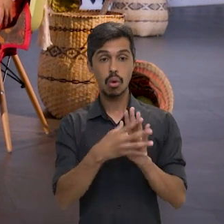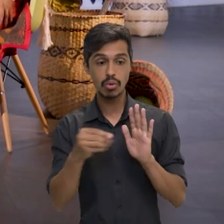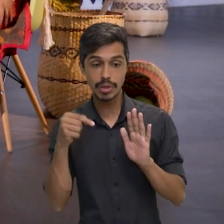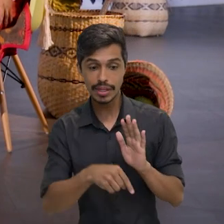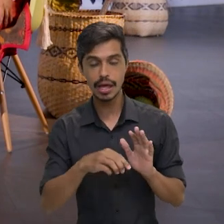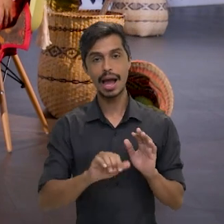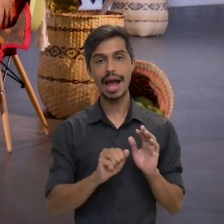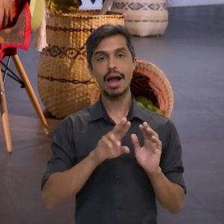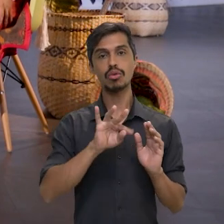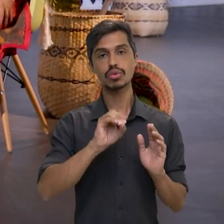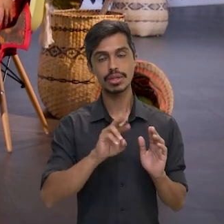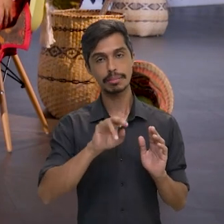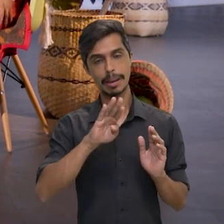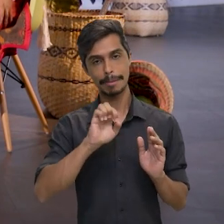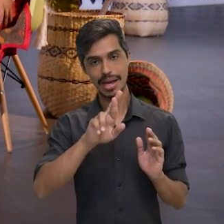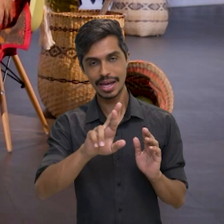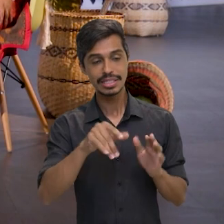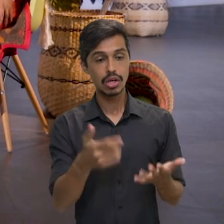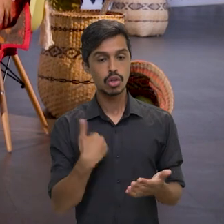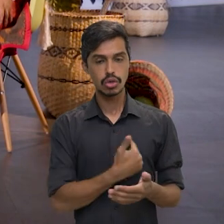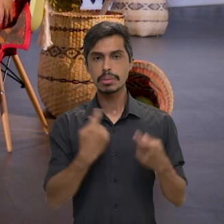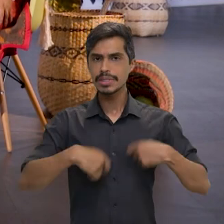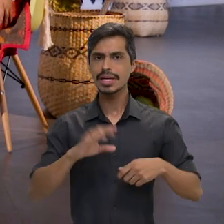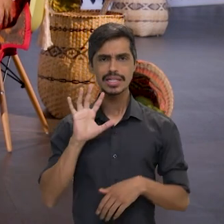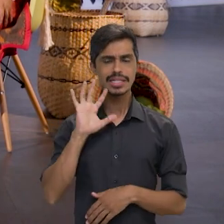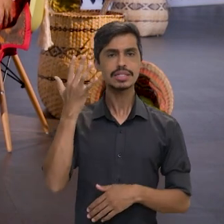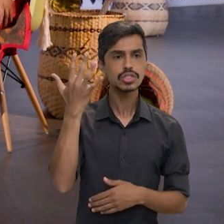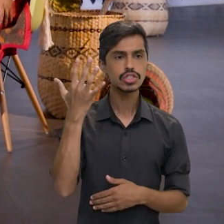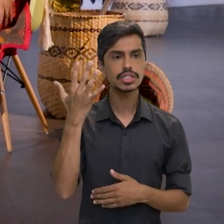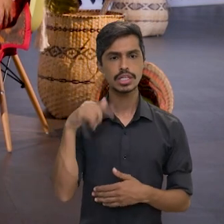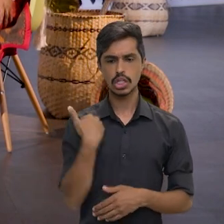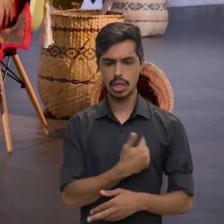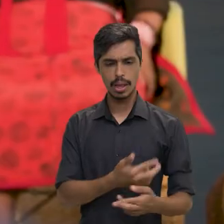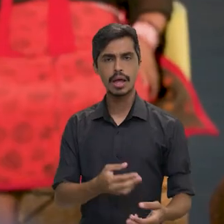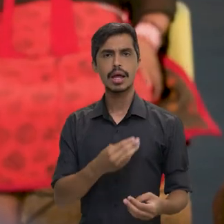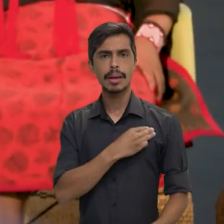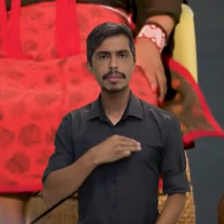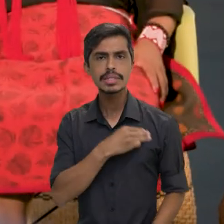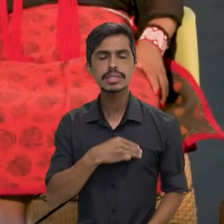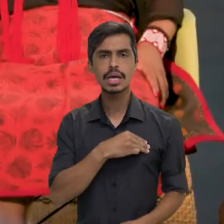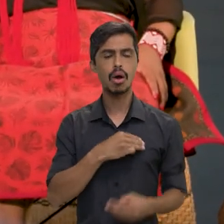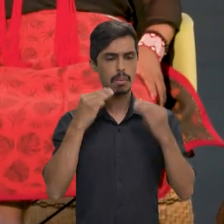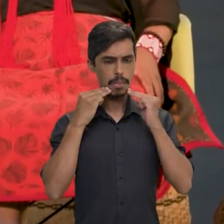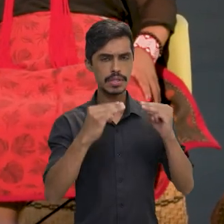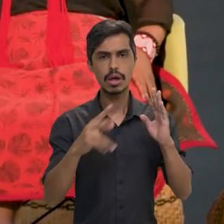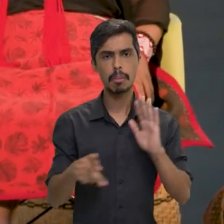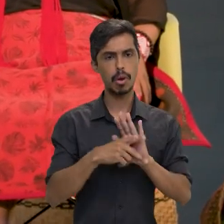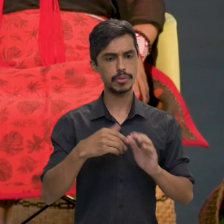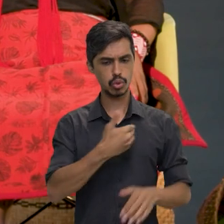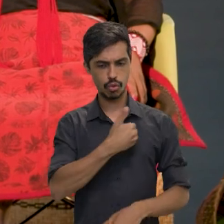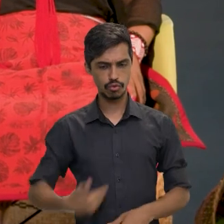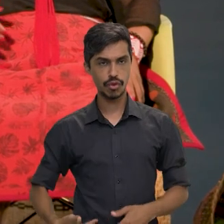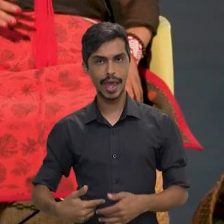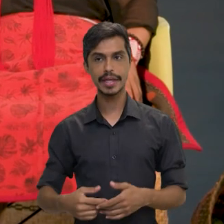indígena Alto Rio Amar, é a gente também cumprir, né? Com a nossa missão, enquanto ministério, enquanto governo,